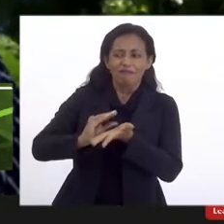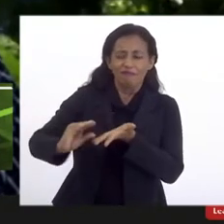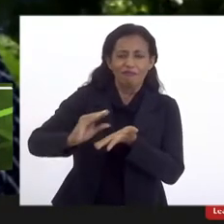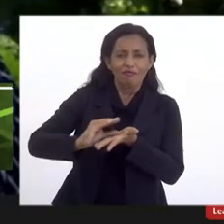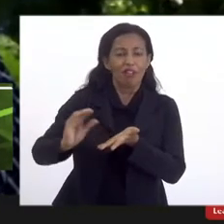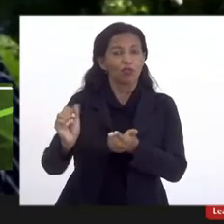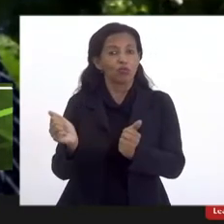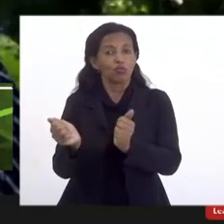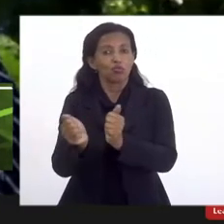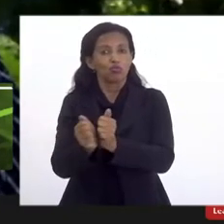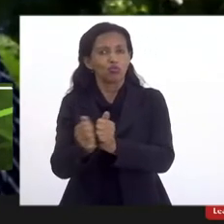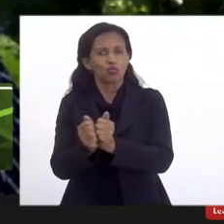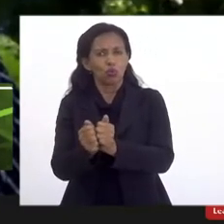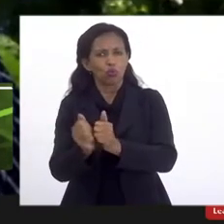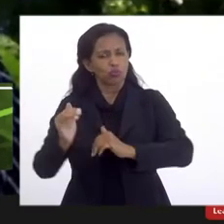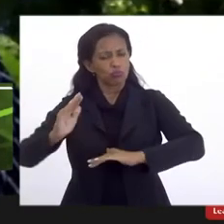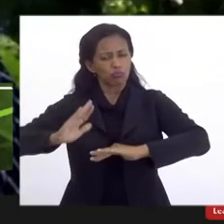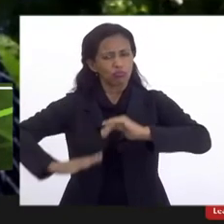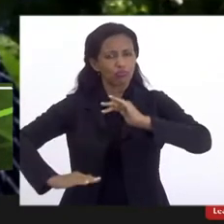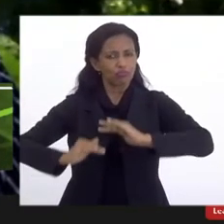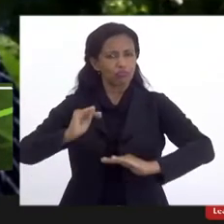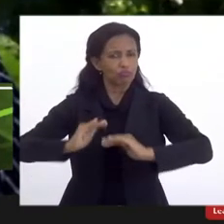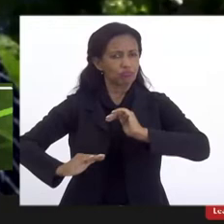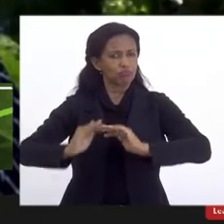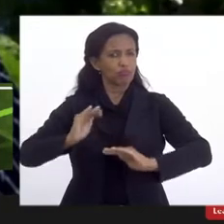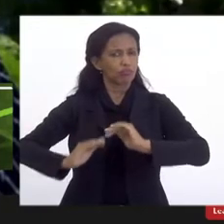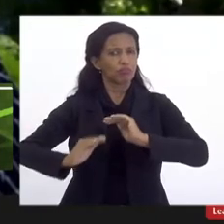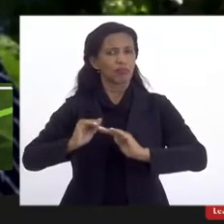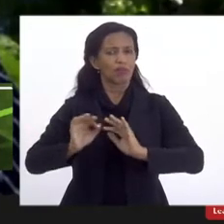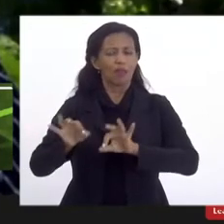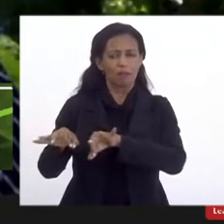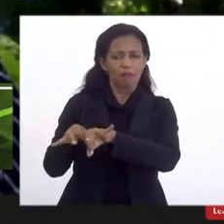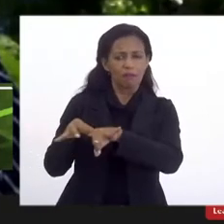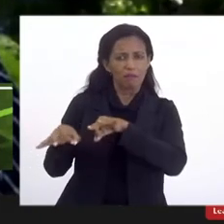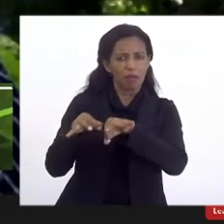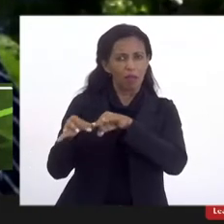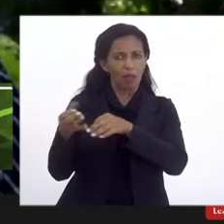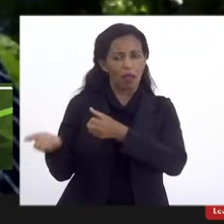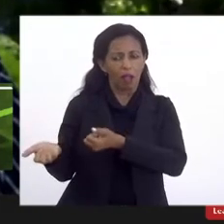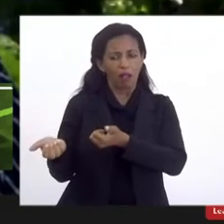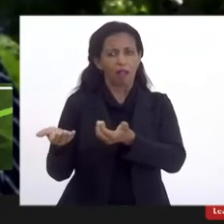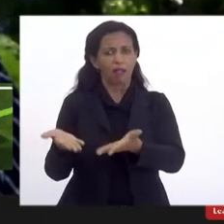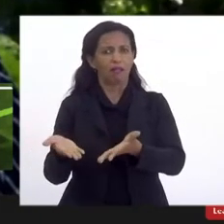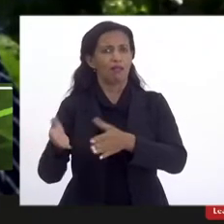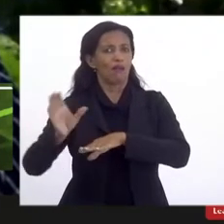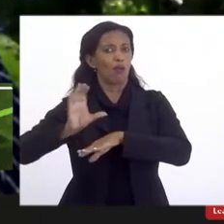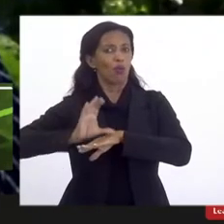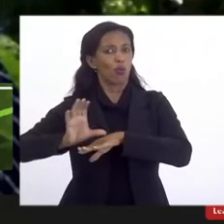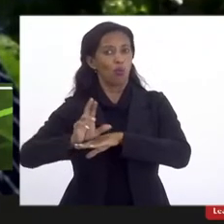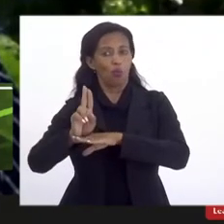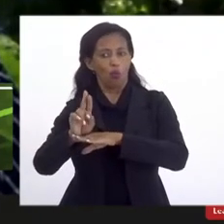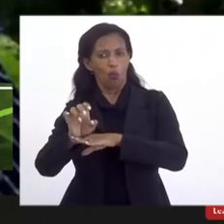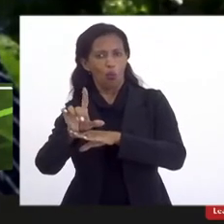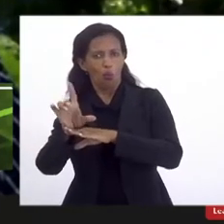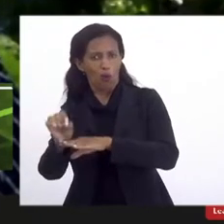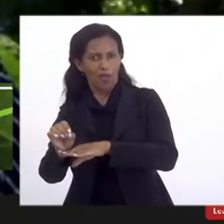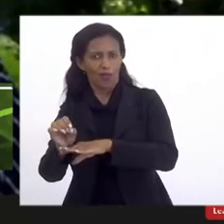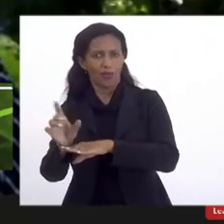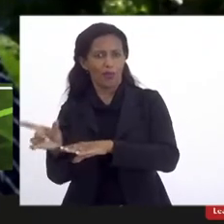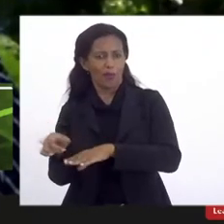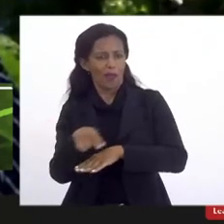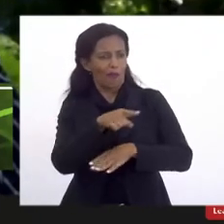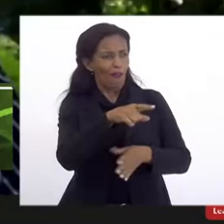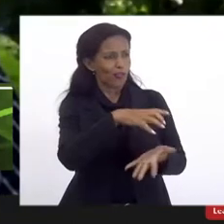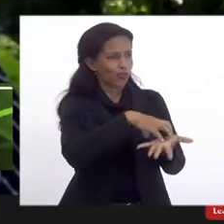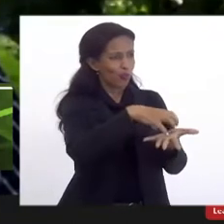juntamente com esses docentes para que a gente, da mesma forma que a gente possa levar cursos da UESO para outros campos nossos,